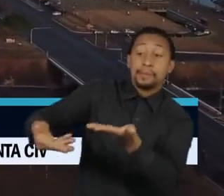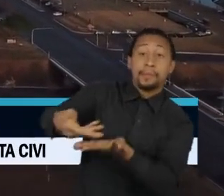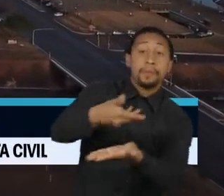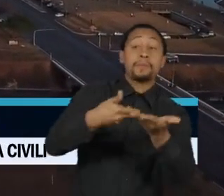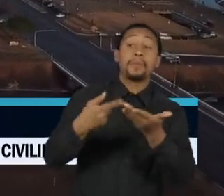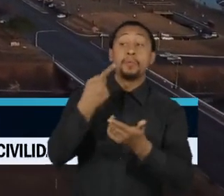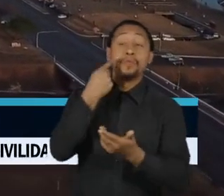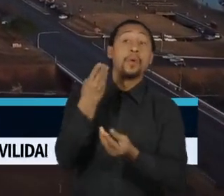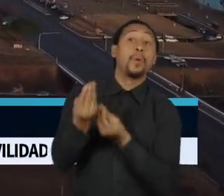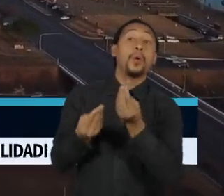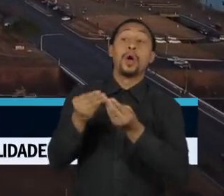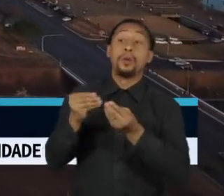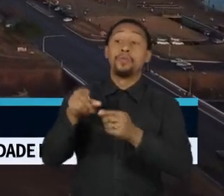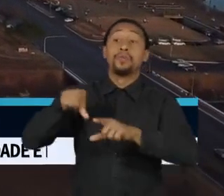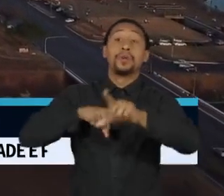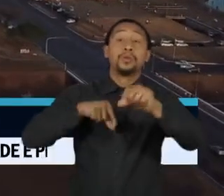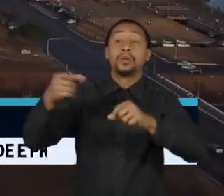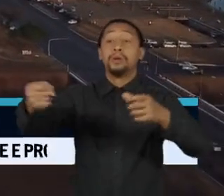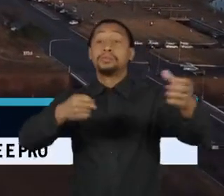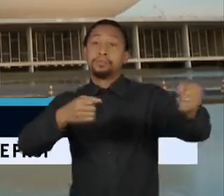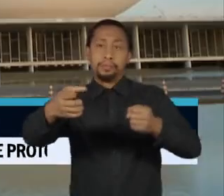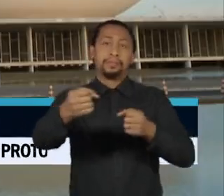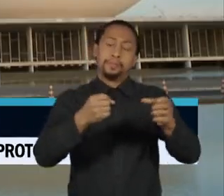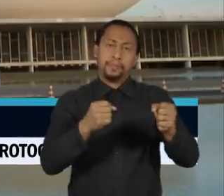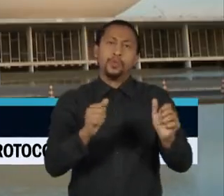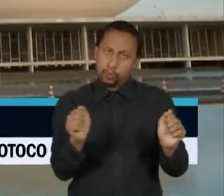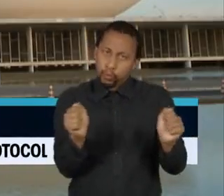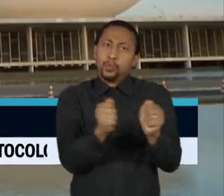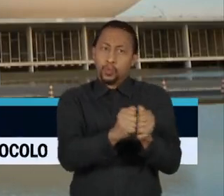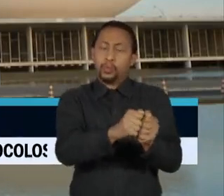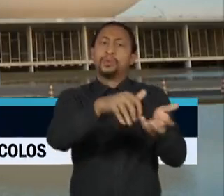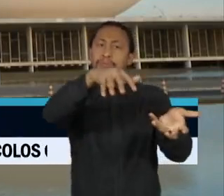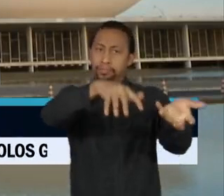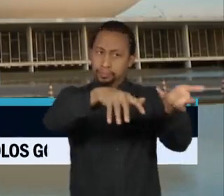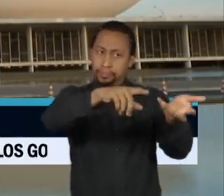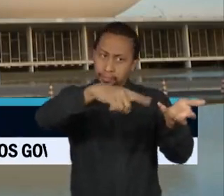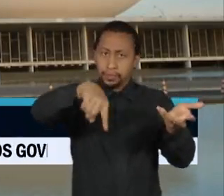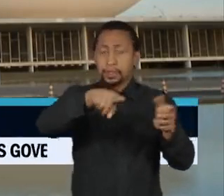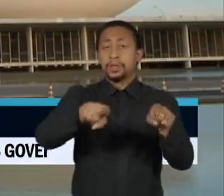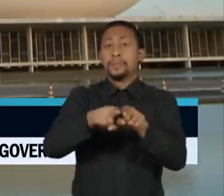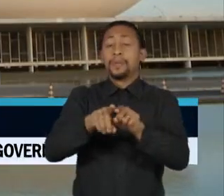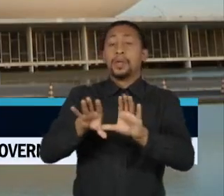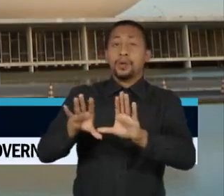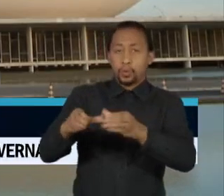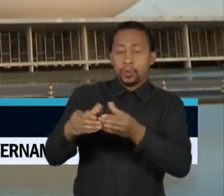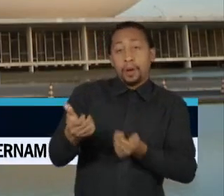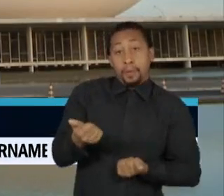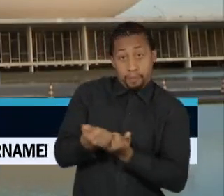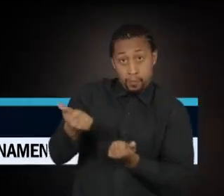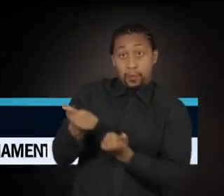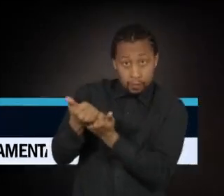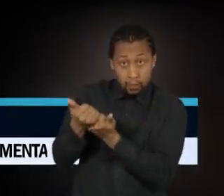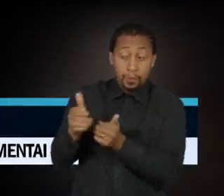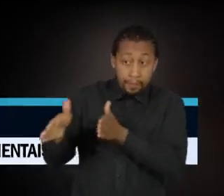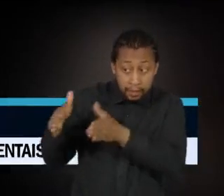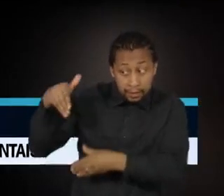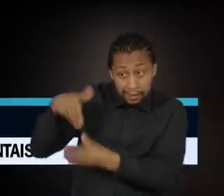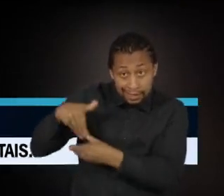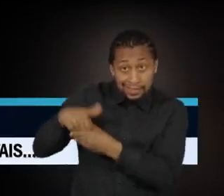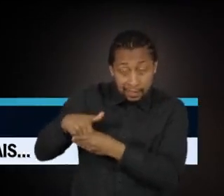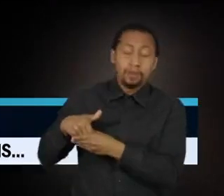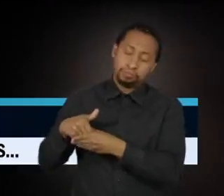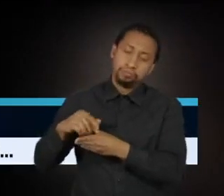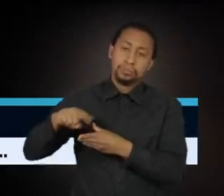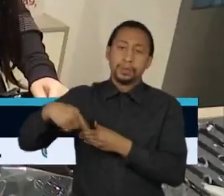com a participação das forças democráticas que estiveram ao seu lado durante o processo eleitoral. Lula foi